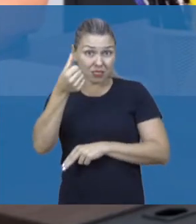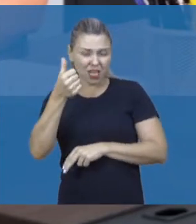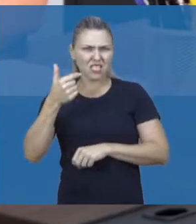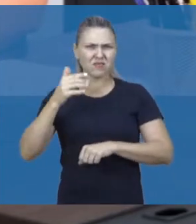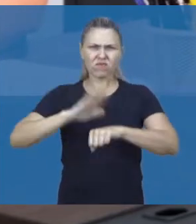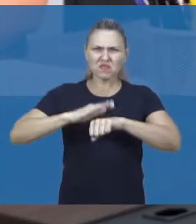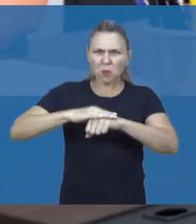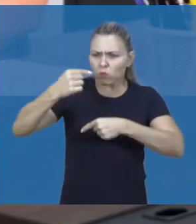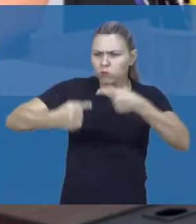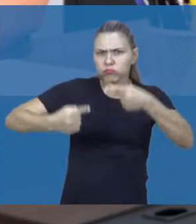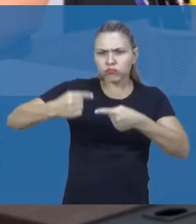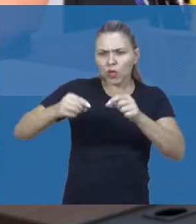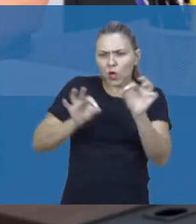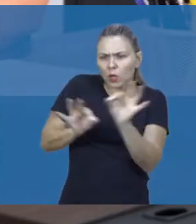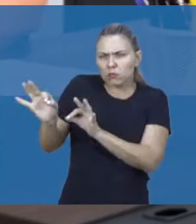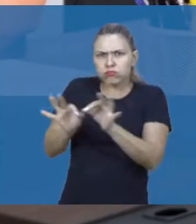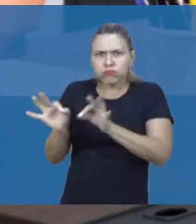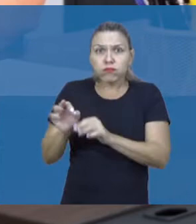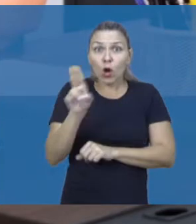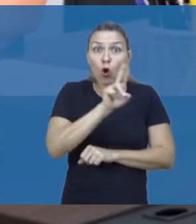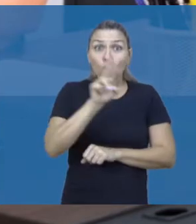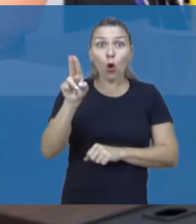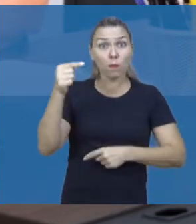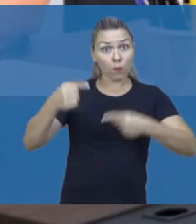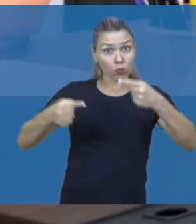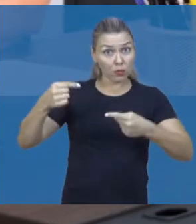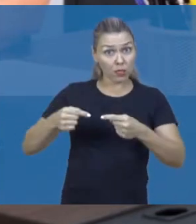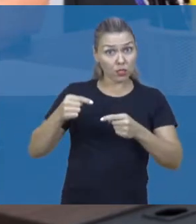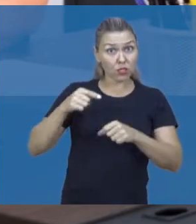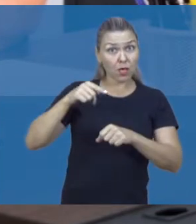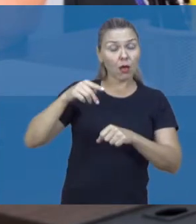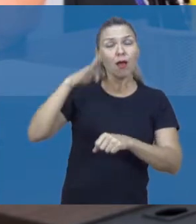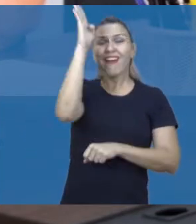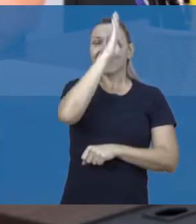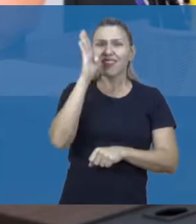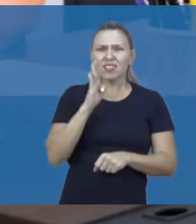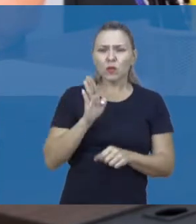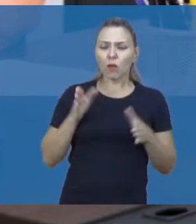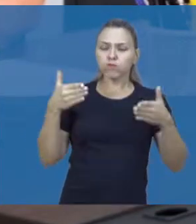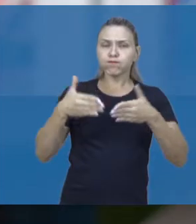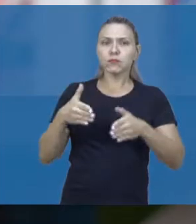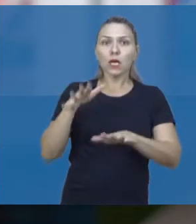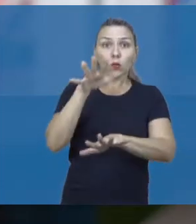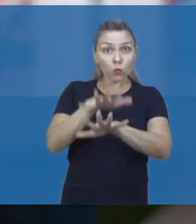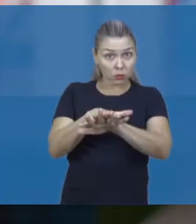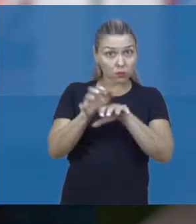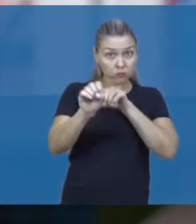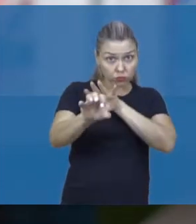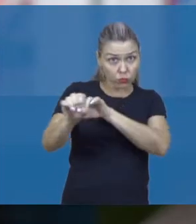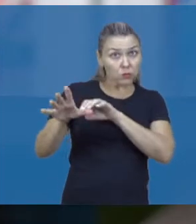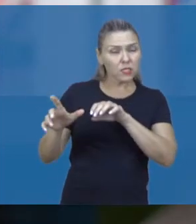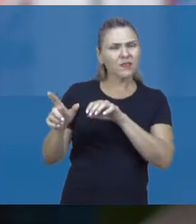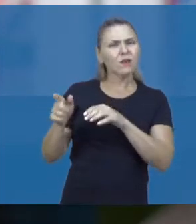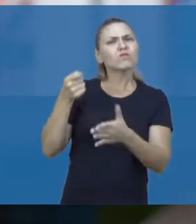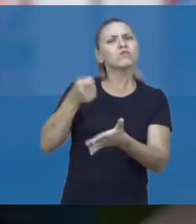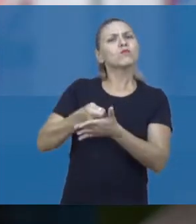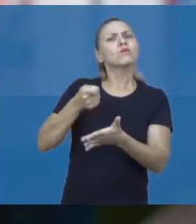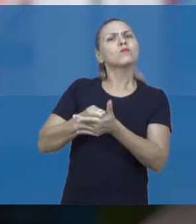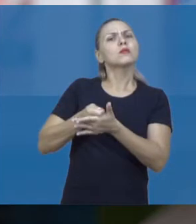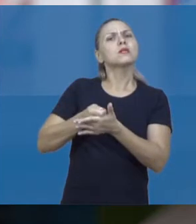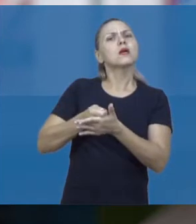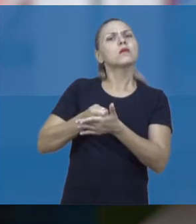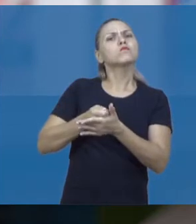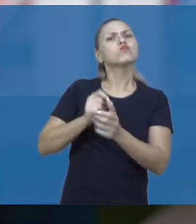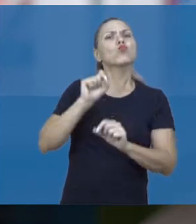política organizada, que chama Política Nacional de Educação Especial na Perspectiva da Educação Inclusiva, em que a gente se obriga, enquanto país,